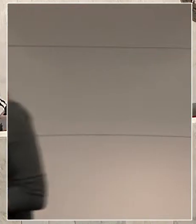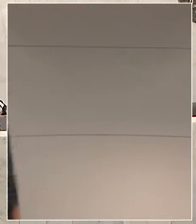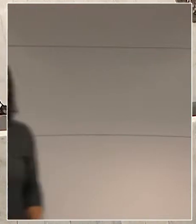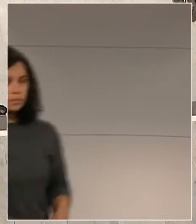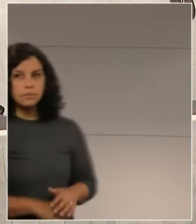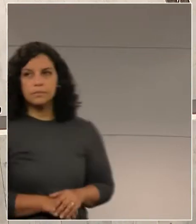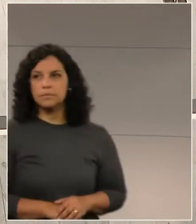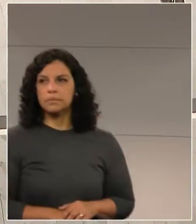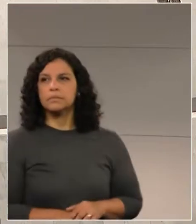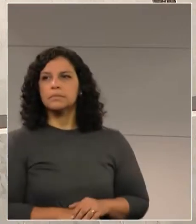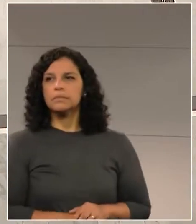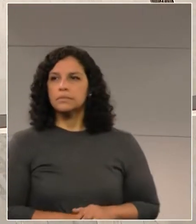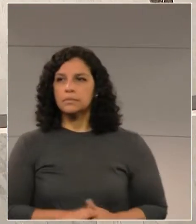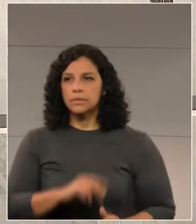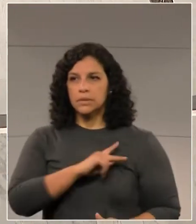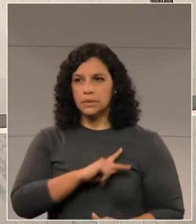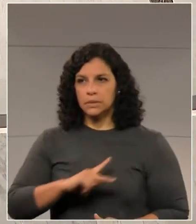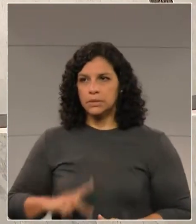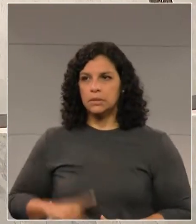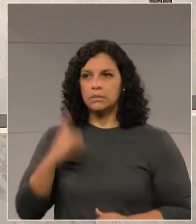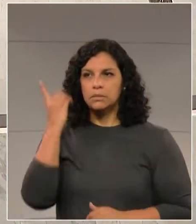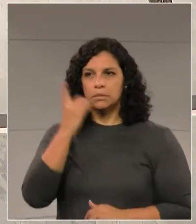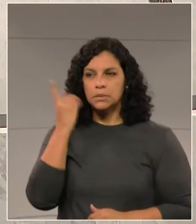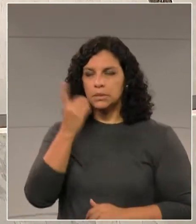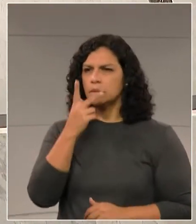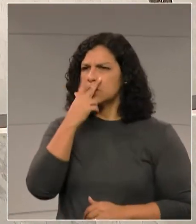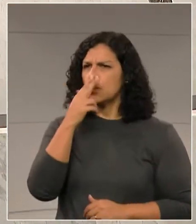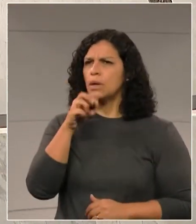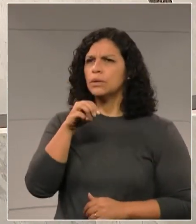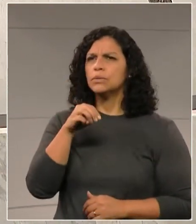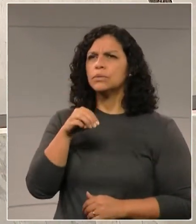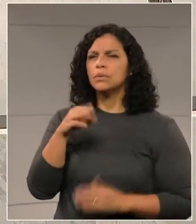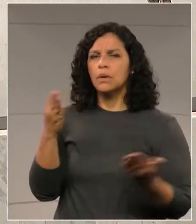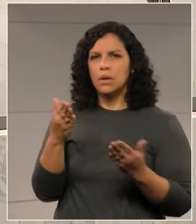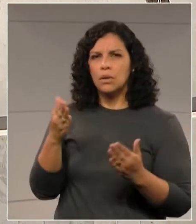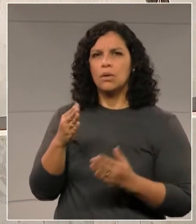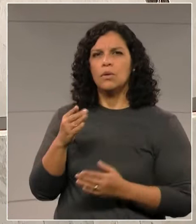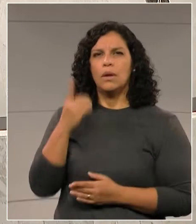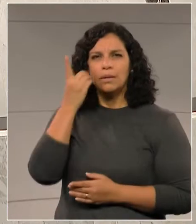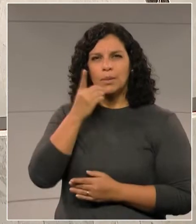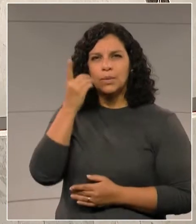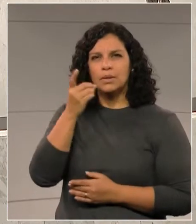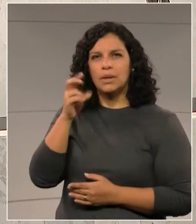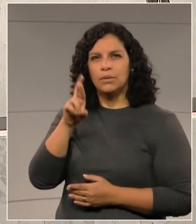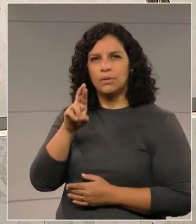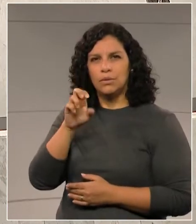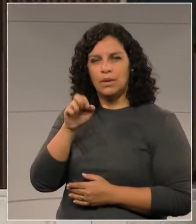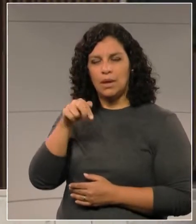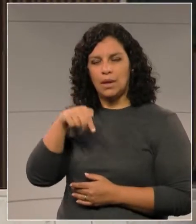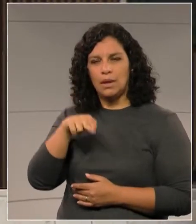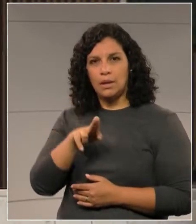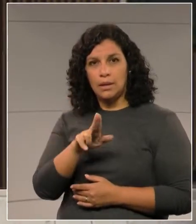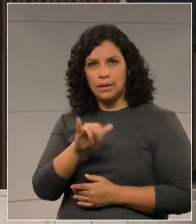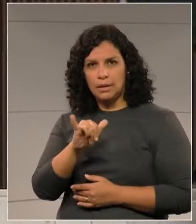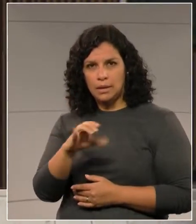Senhor presidente, senhores deputados, eu acho que o deputado Maurício, que me antecedeu aqui, já fez